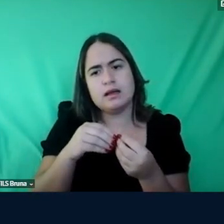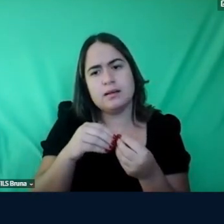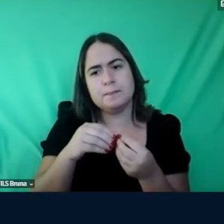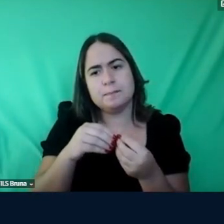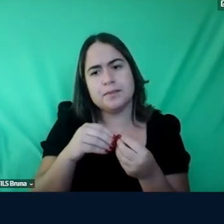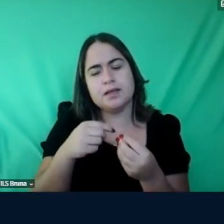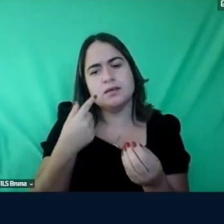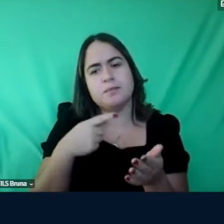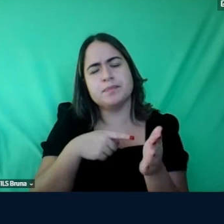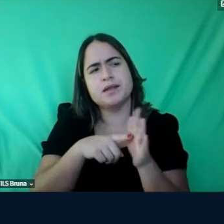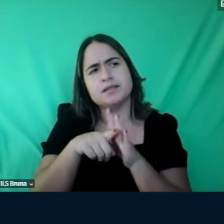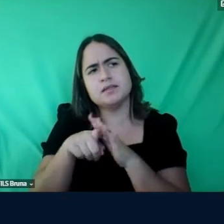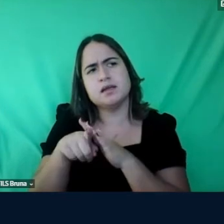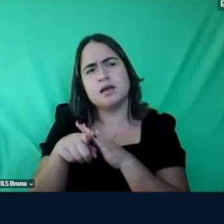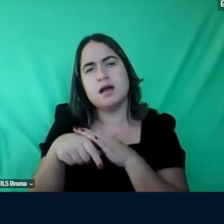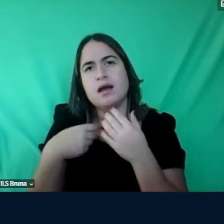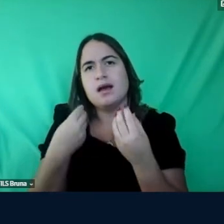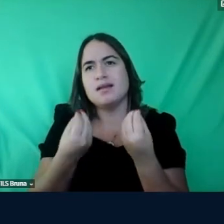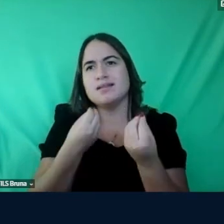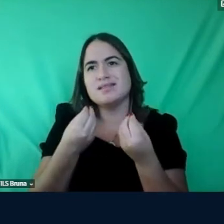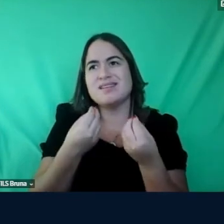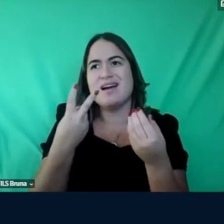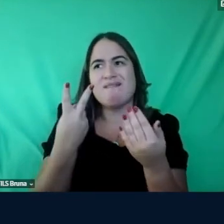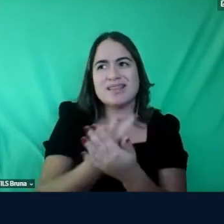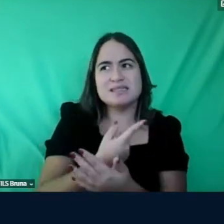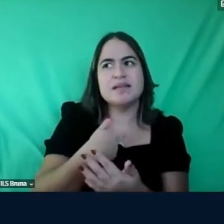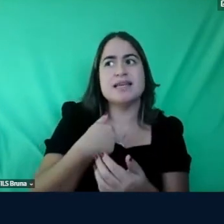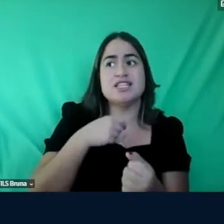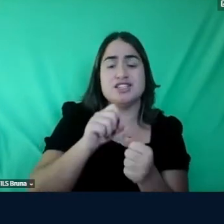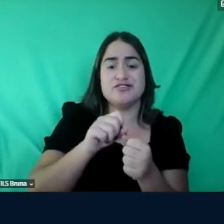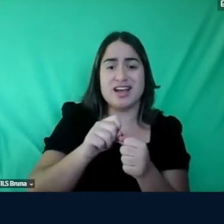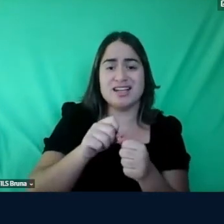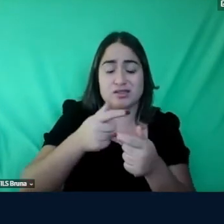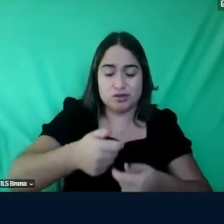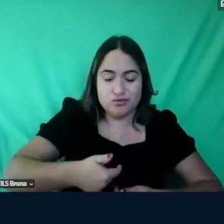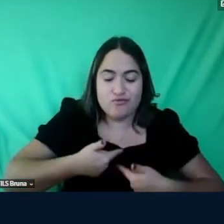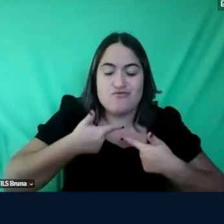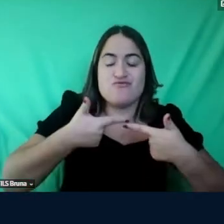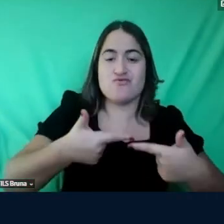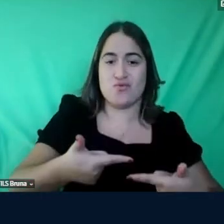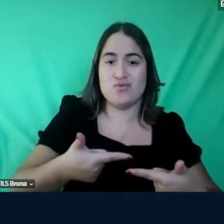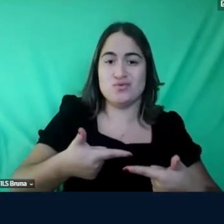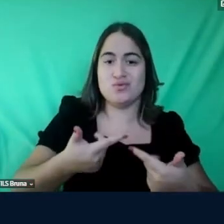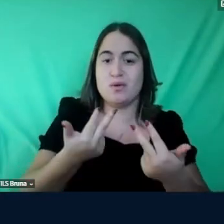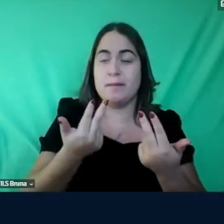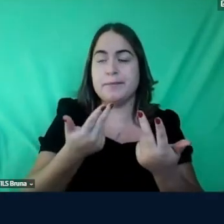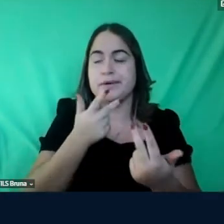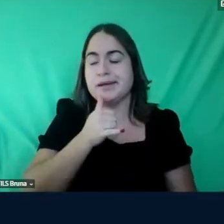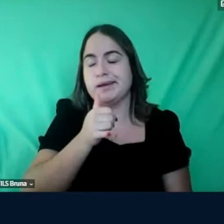tantas ações que a gente empreende esforços que a gente faz como palestras